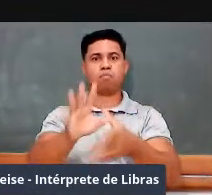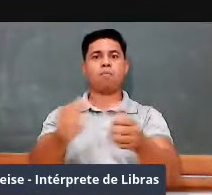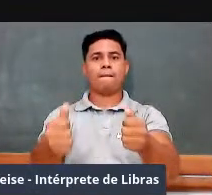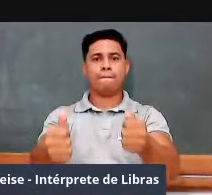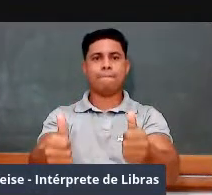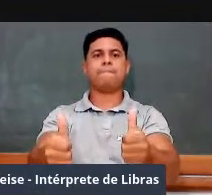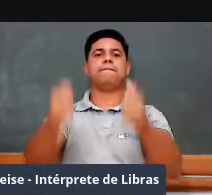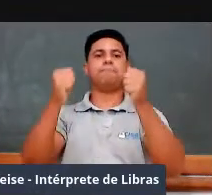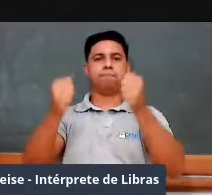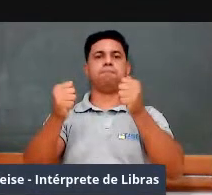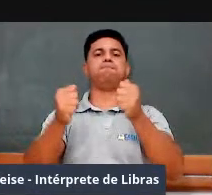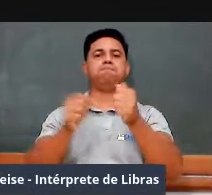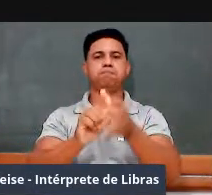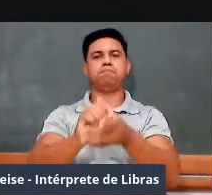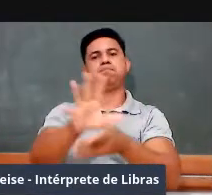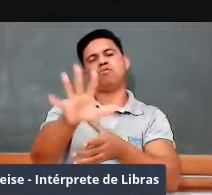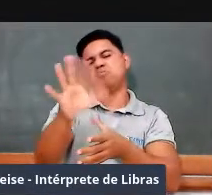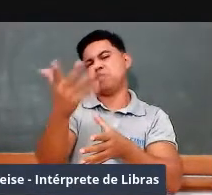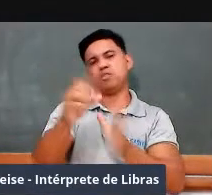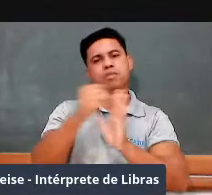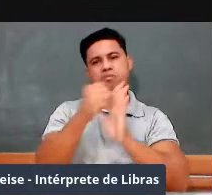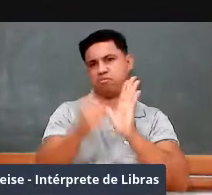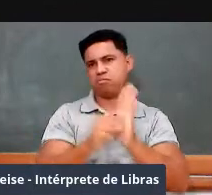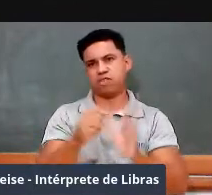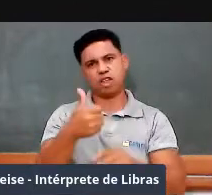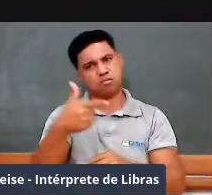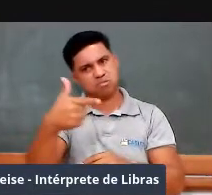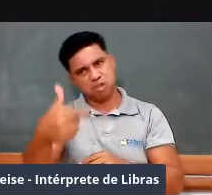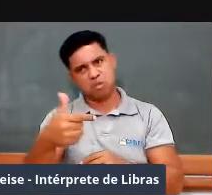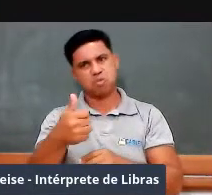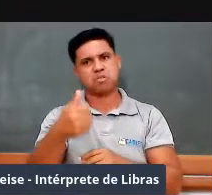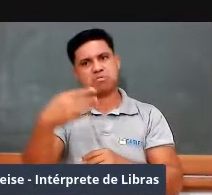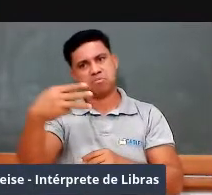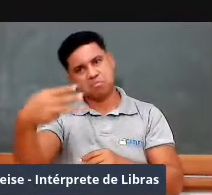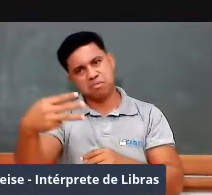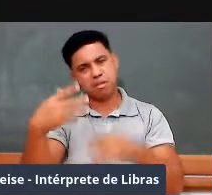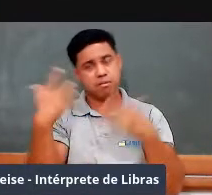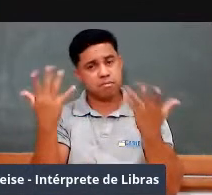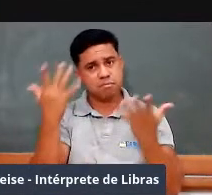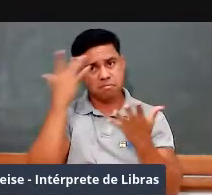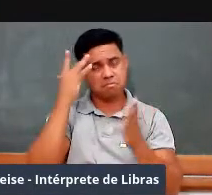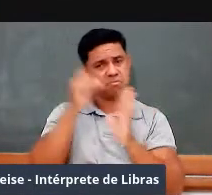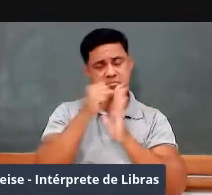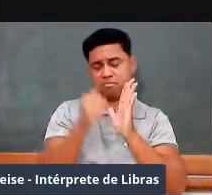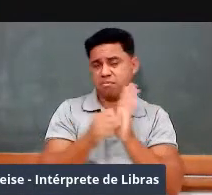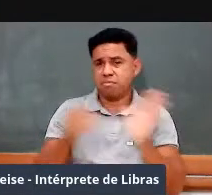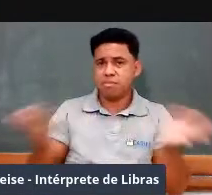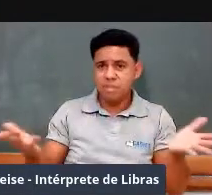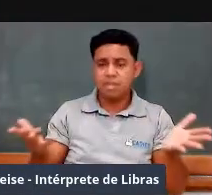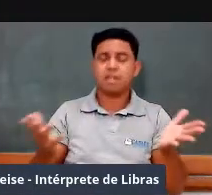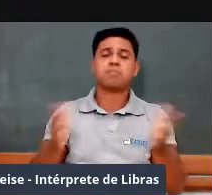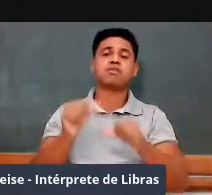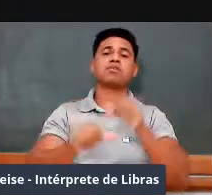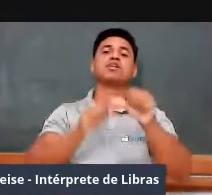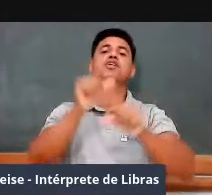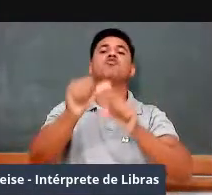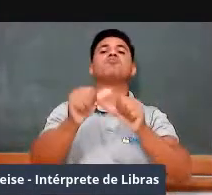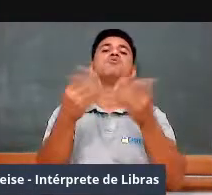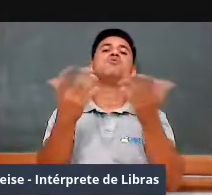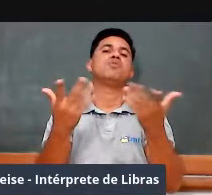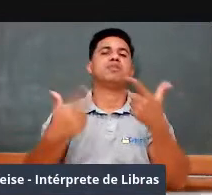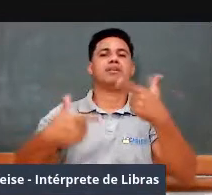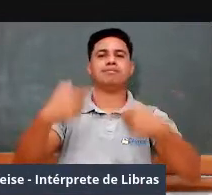Então, quando ele aparece, mudam a necessidade de se mudar as formas de defesa, não é?